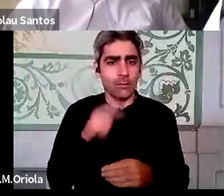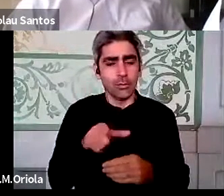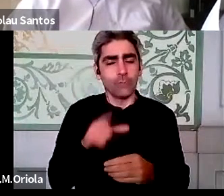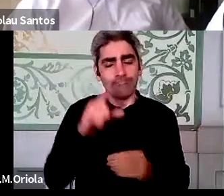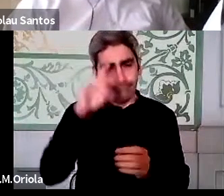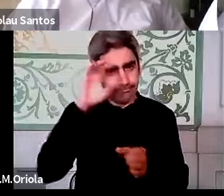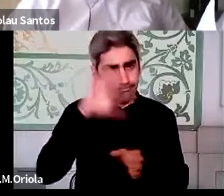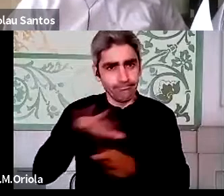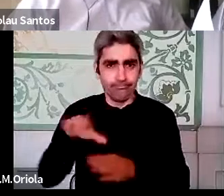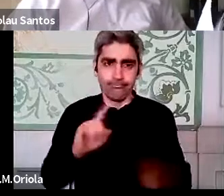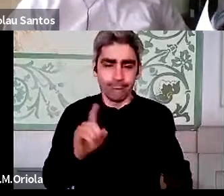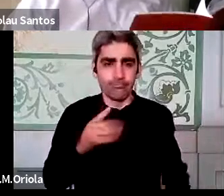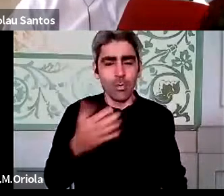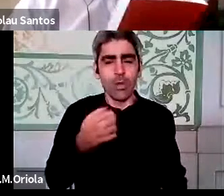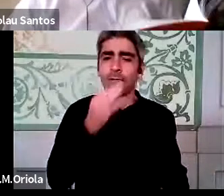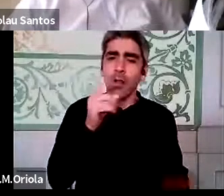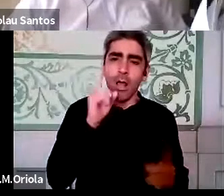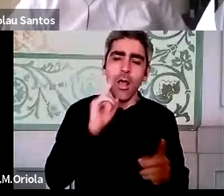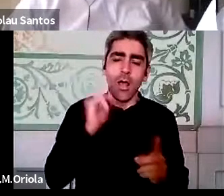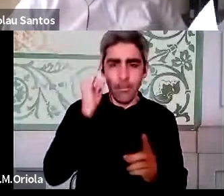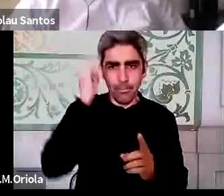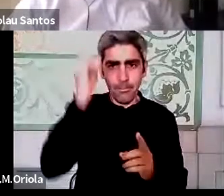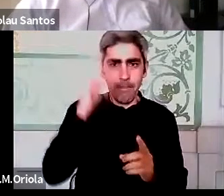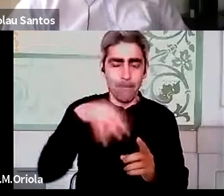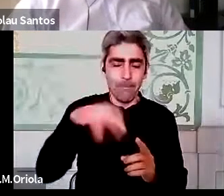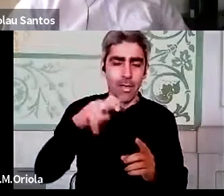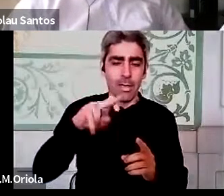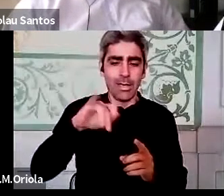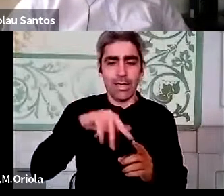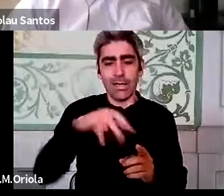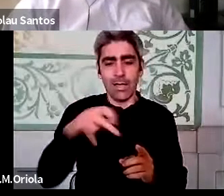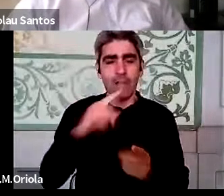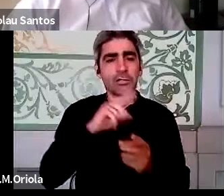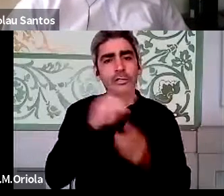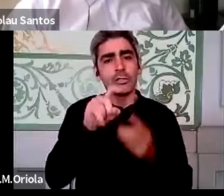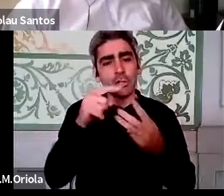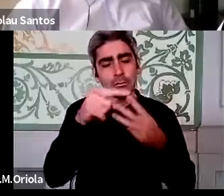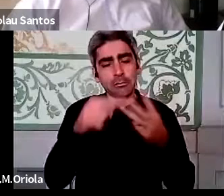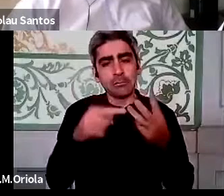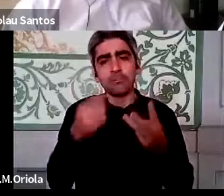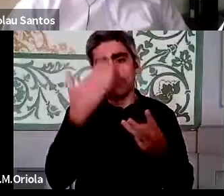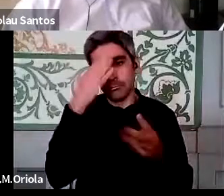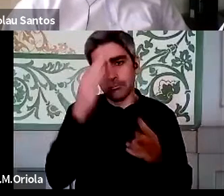Muito bem, vou dar a palavra à doutora Marina, também, relativamente a estas questões, se quiser abordar alguma delas.